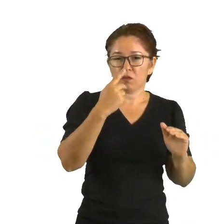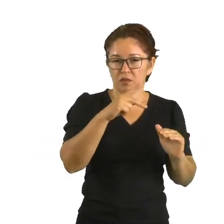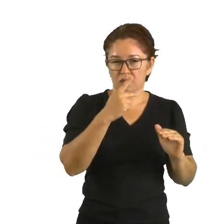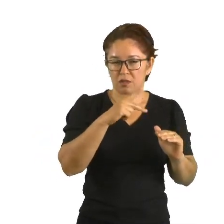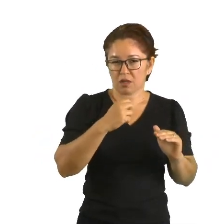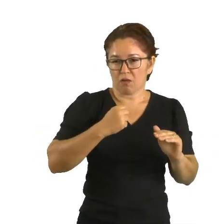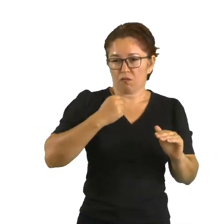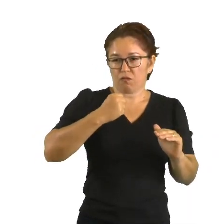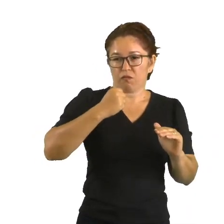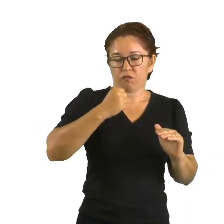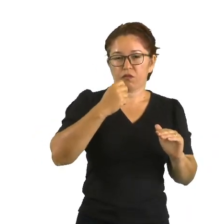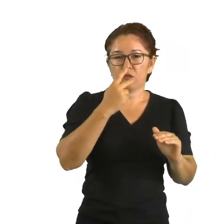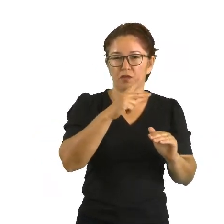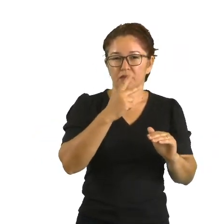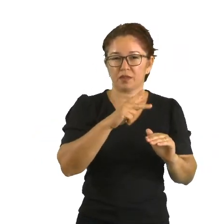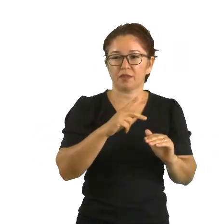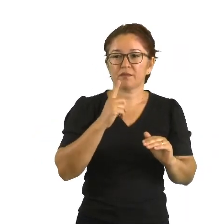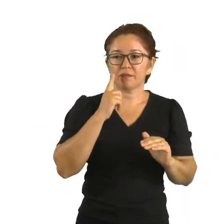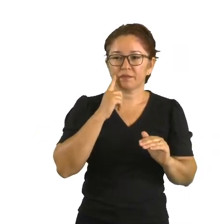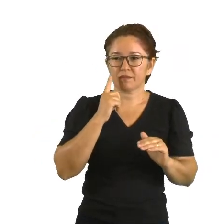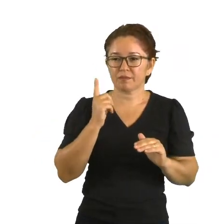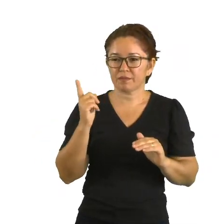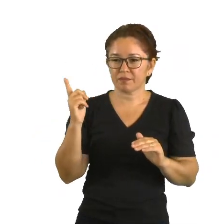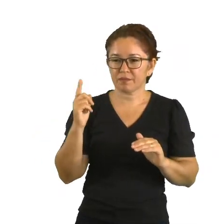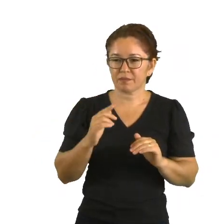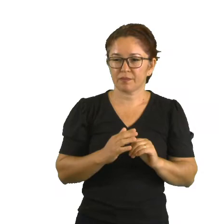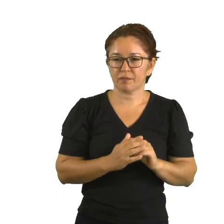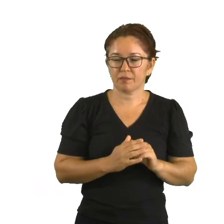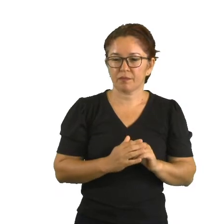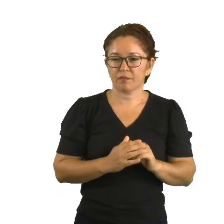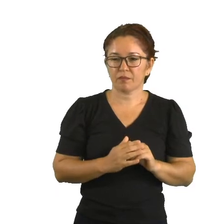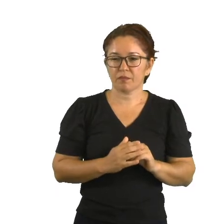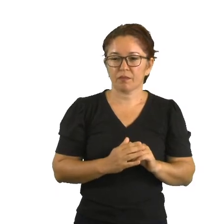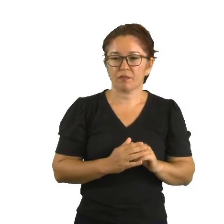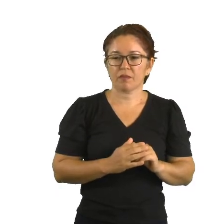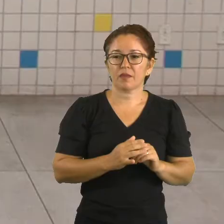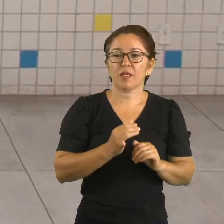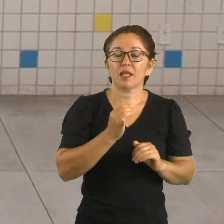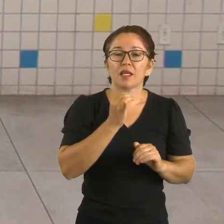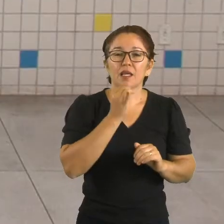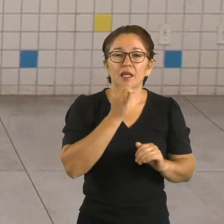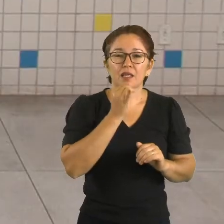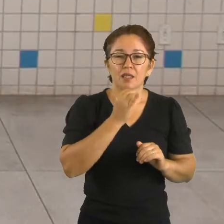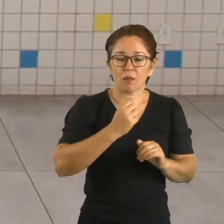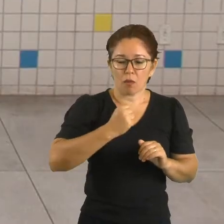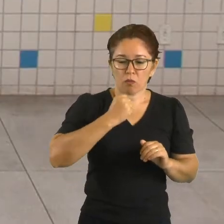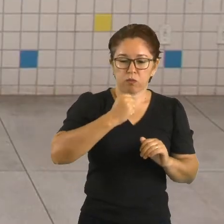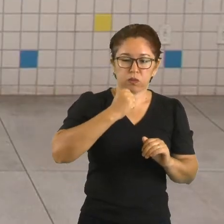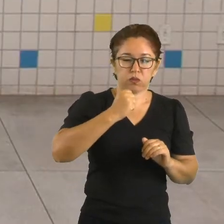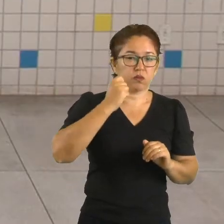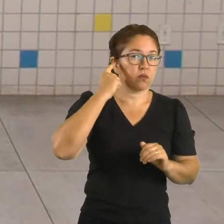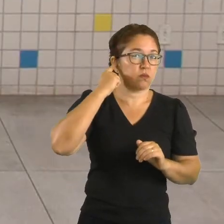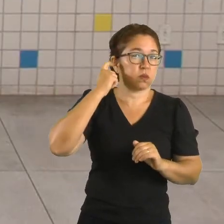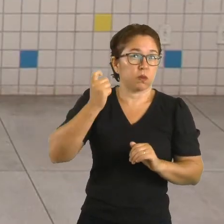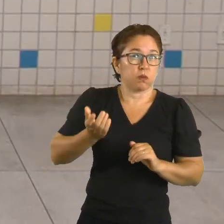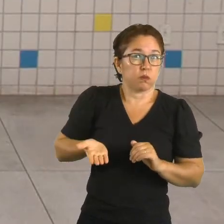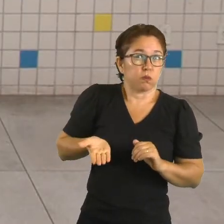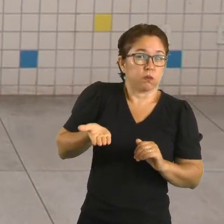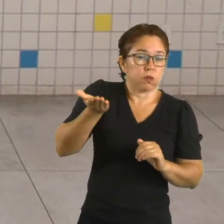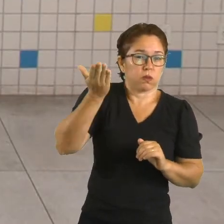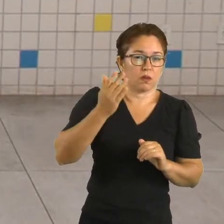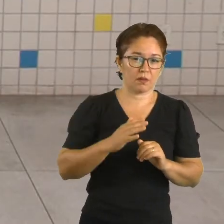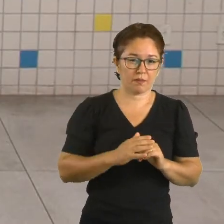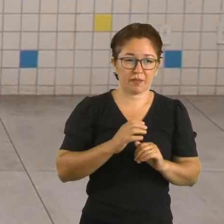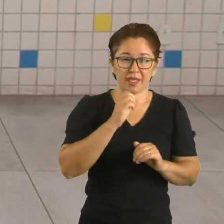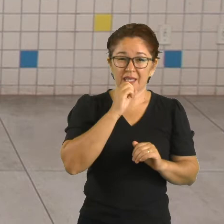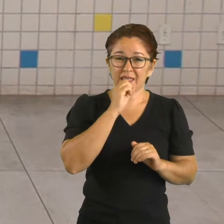A amplitude dessa onda, a intensidade, representa o volume do som. Assim sendo, quanto maior for a energia